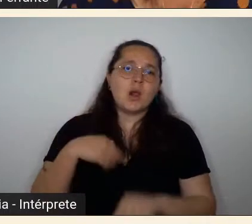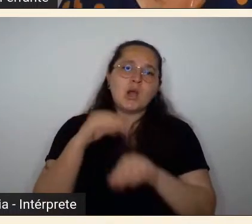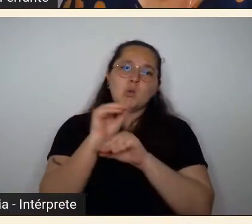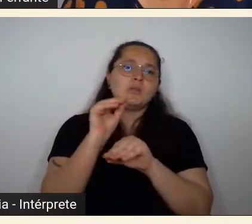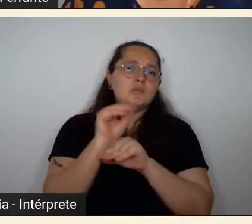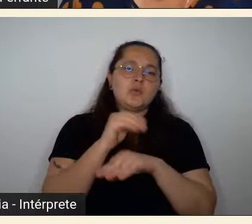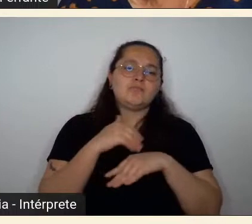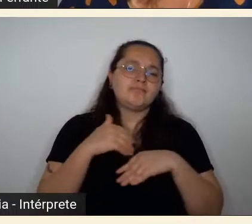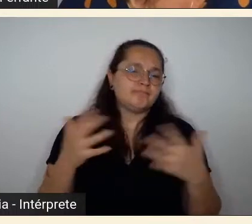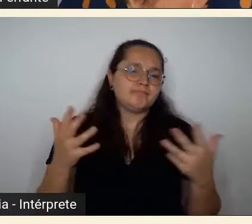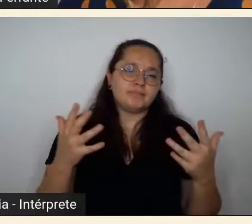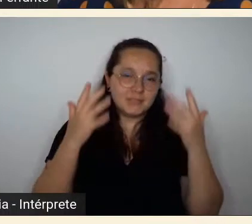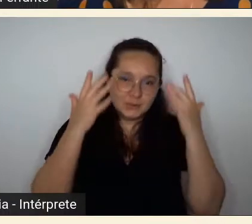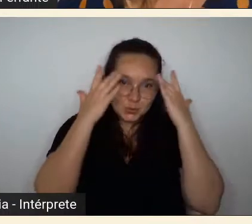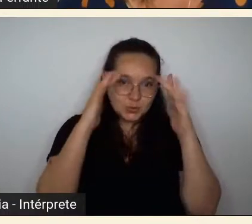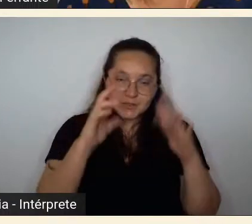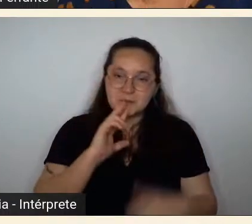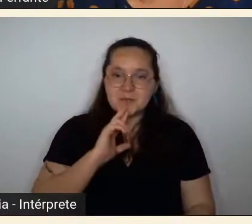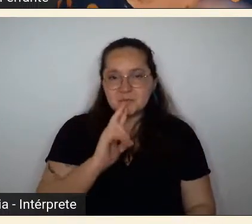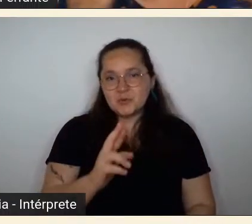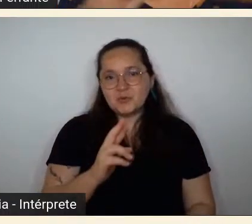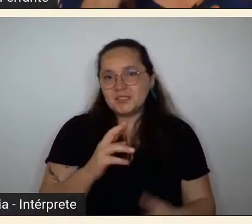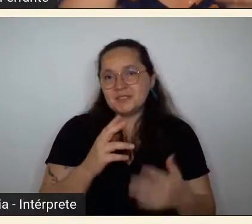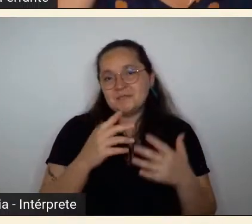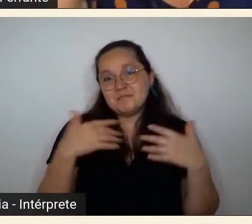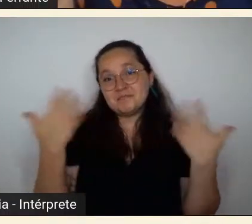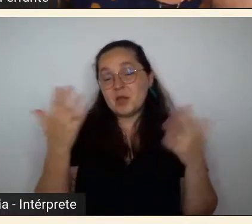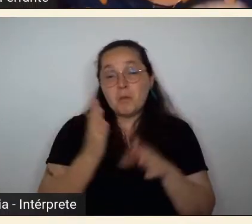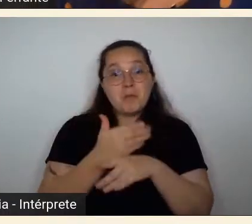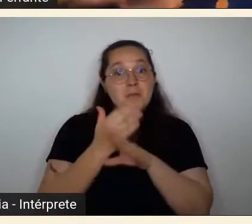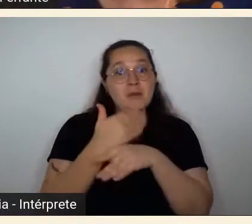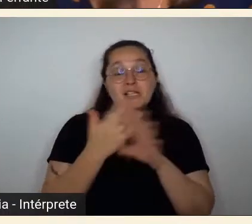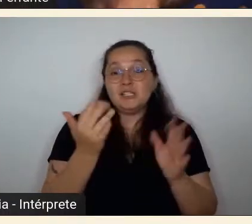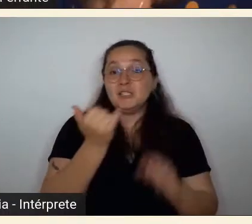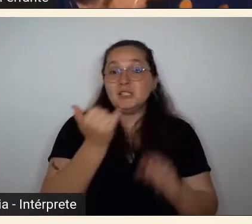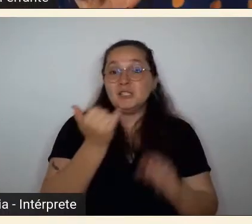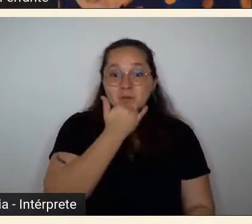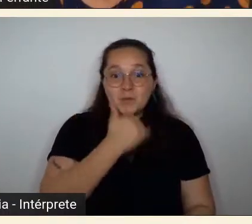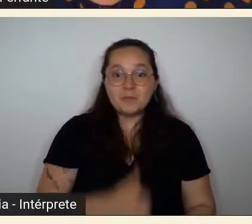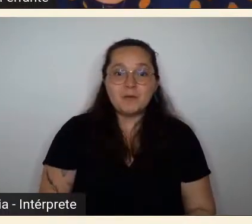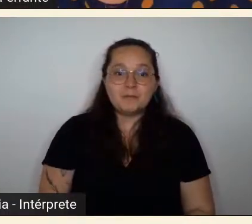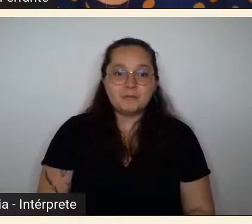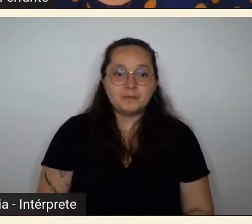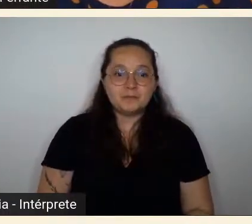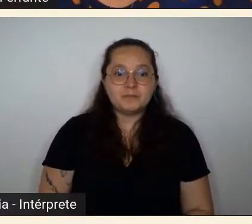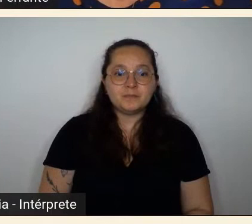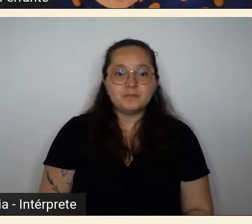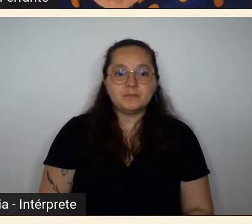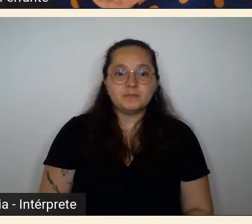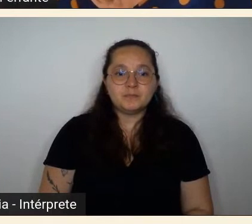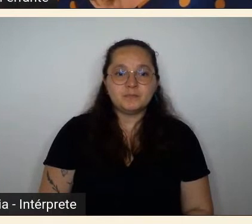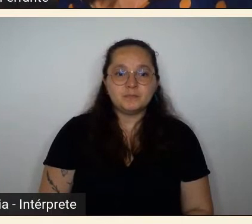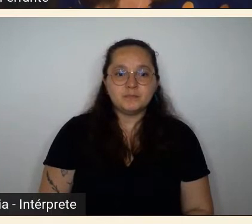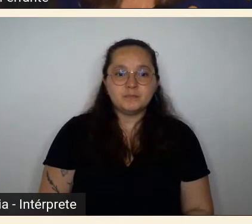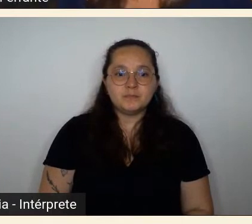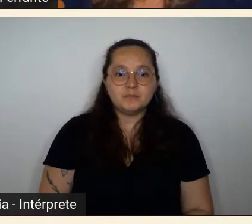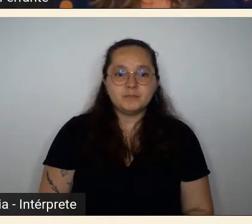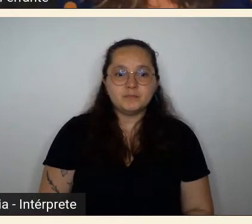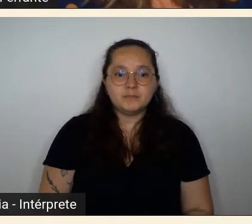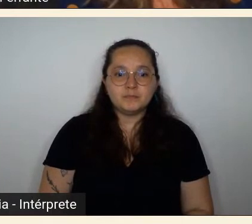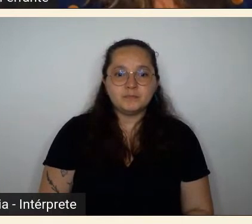não sei se respondi não sei se era isso porque eu me perdi um pouco das perguntas sim eu vou fazer uma pergunta